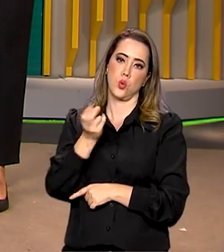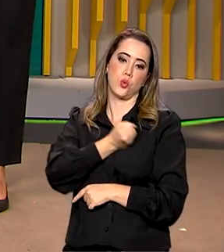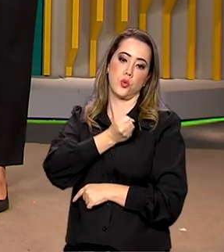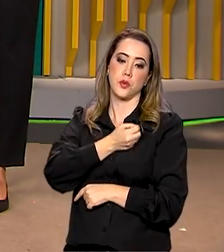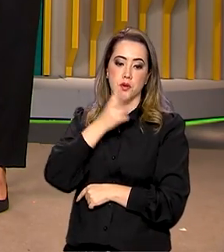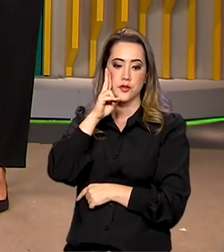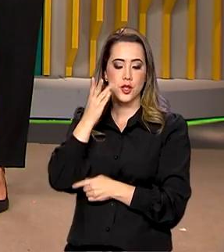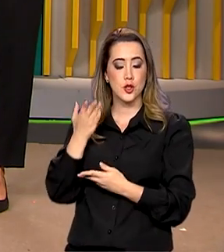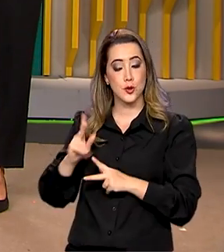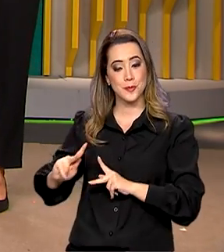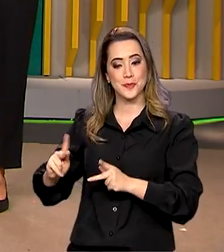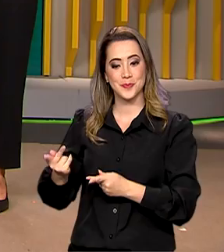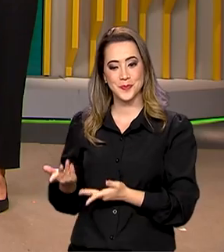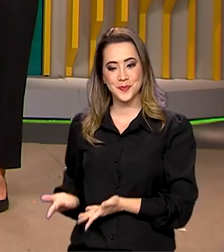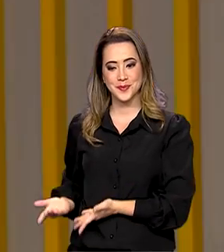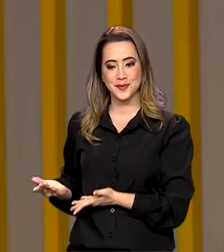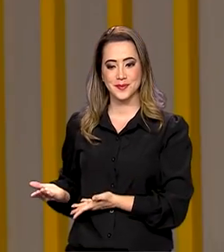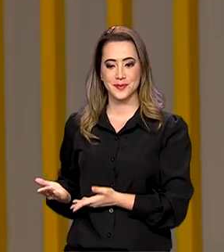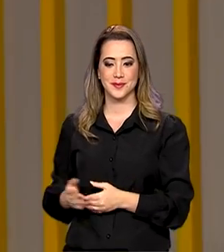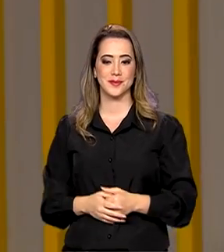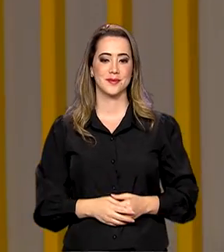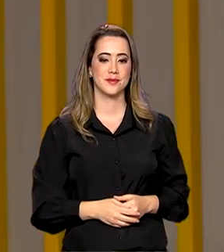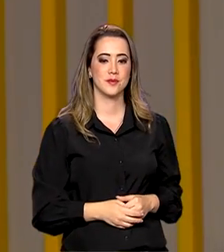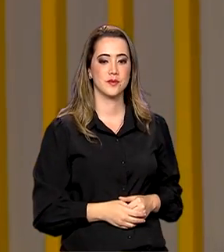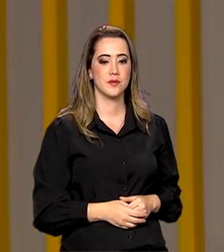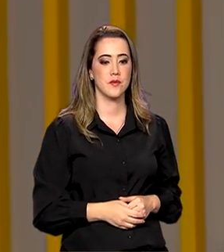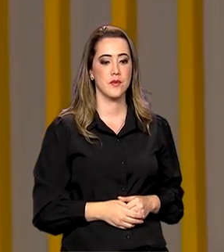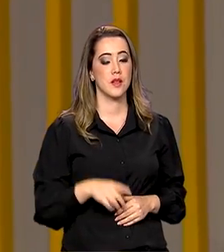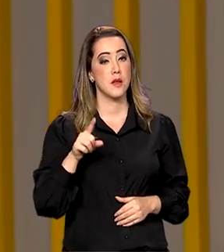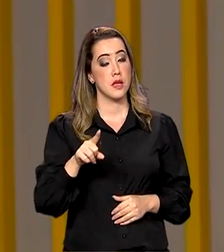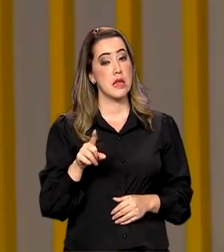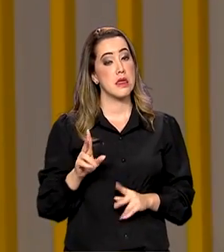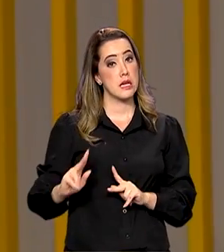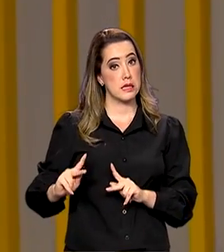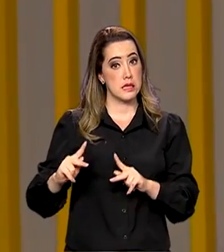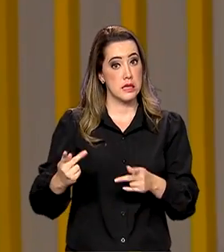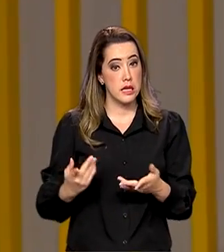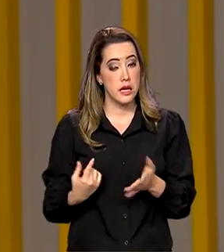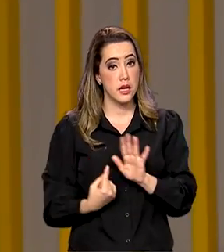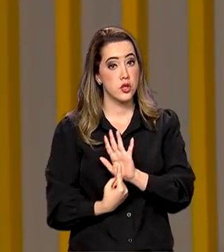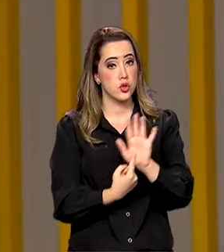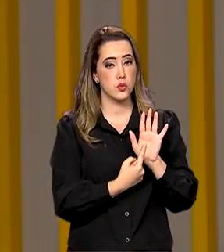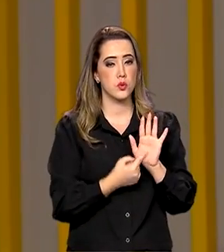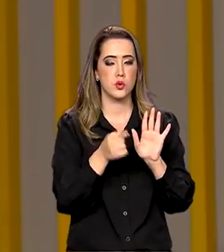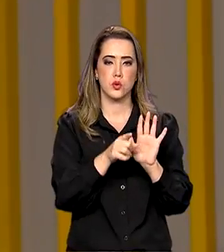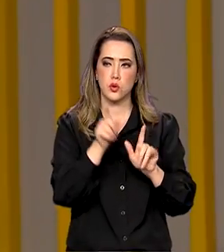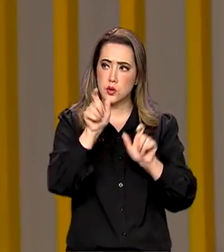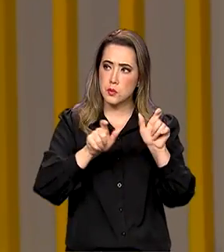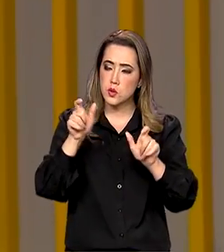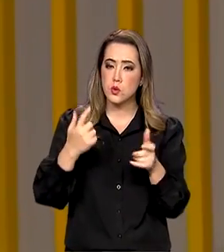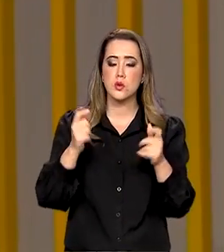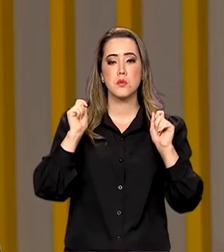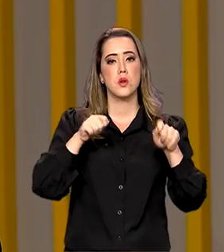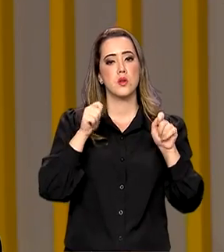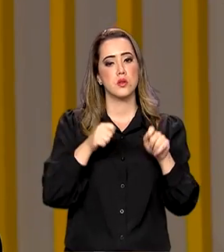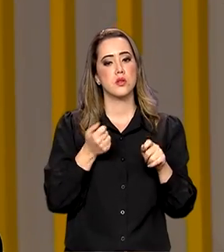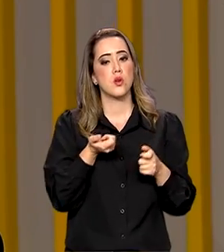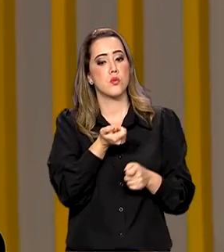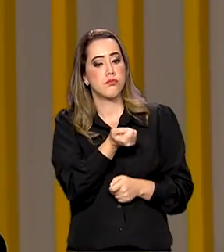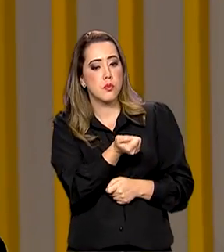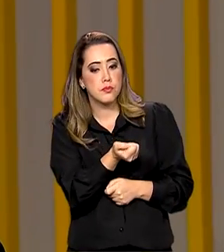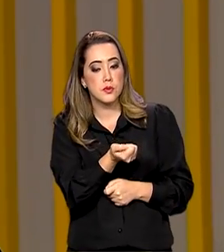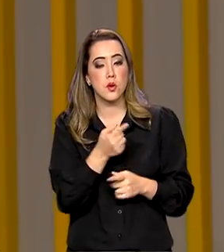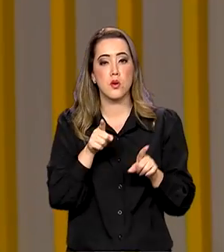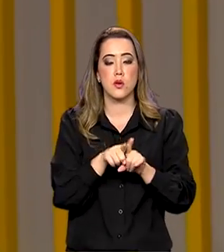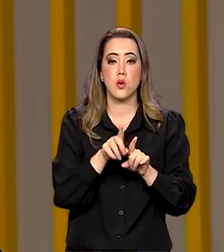aparece aí na sua tela. Ana, nesta página, a gente separou o conteúdo para que o telespectador consiga sintonizar o Canal